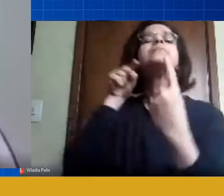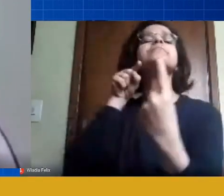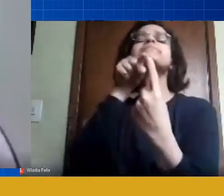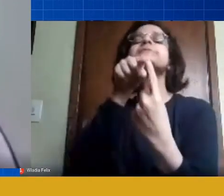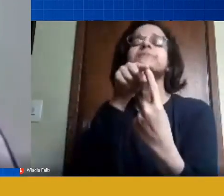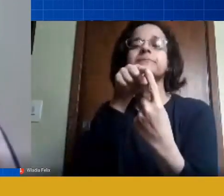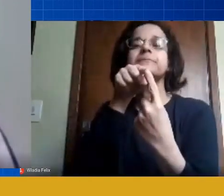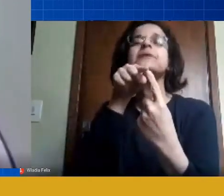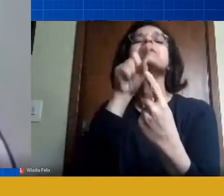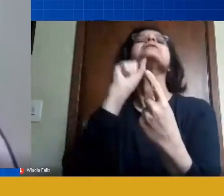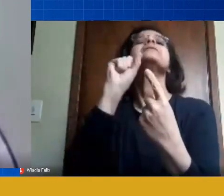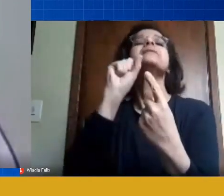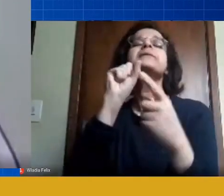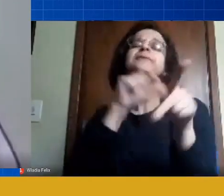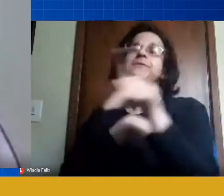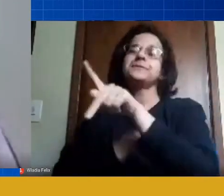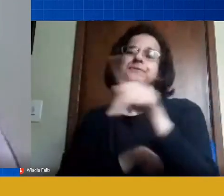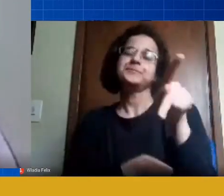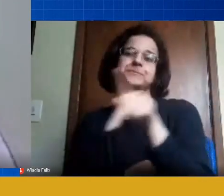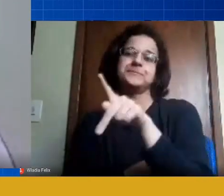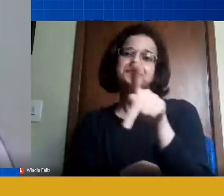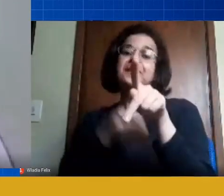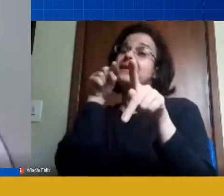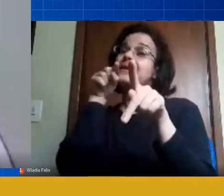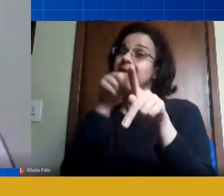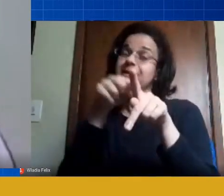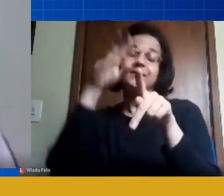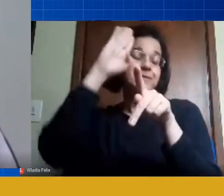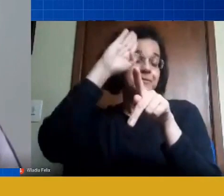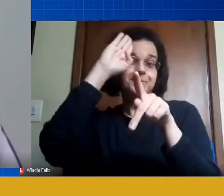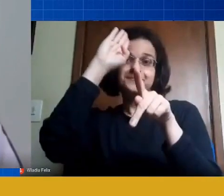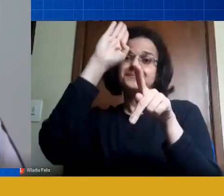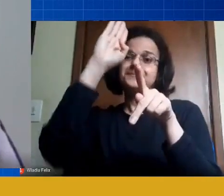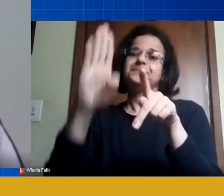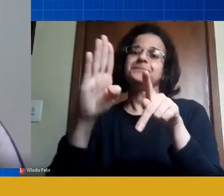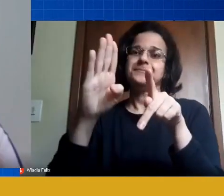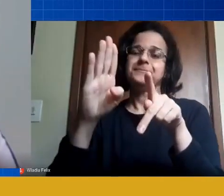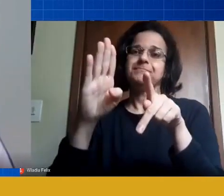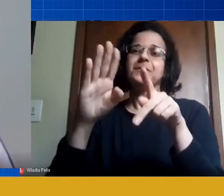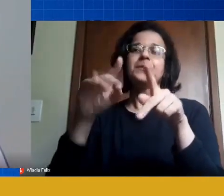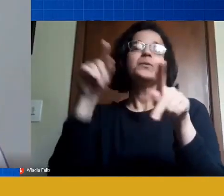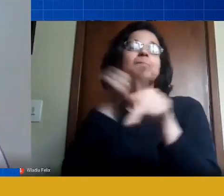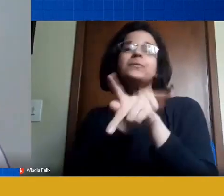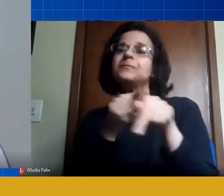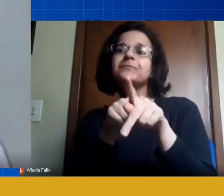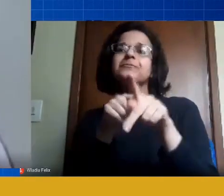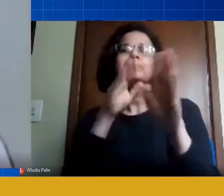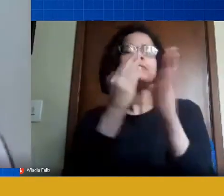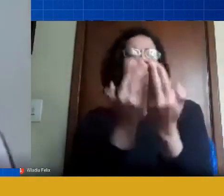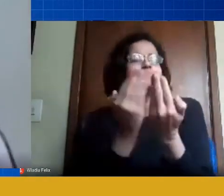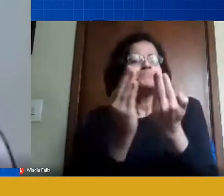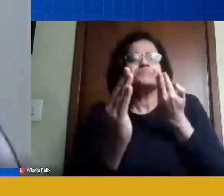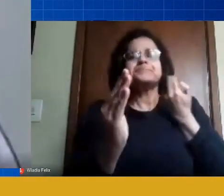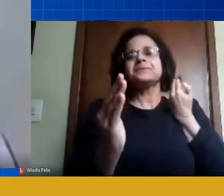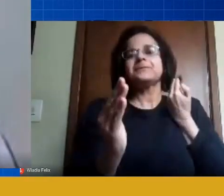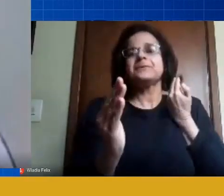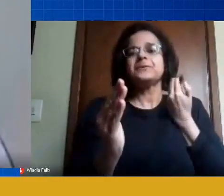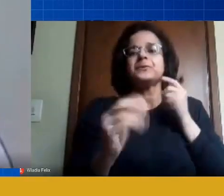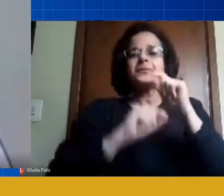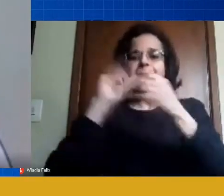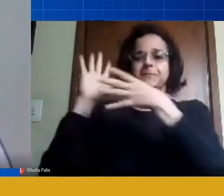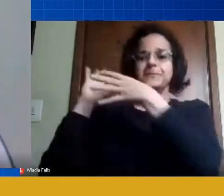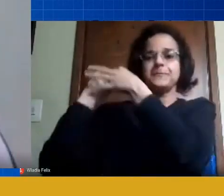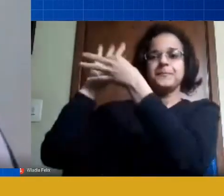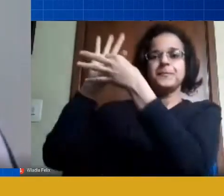professor ele tem que ser o protagonista o professor ele não pode ficar aquém daquele contexto